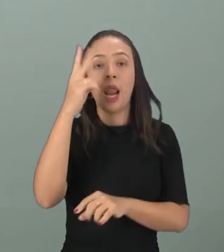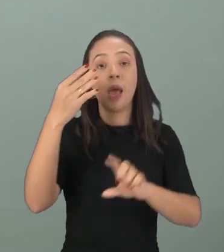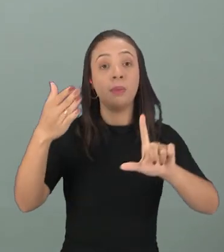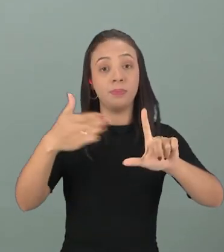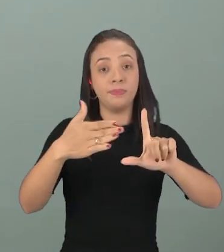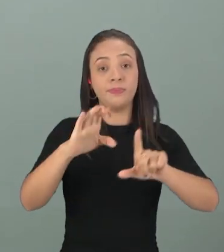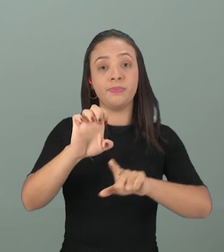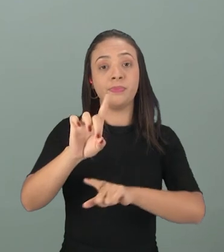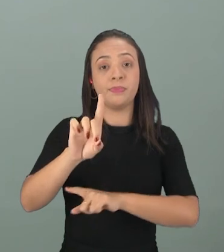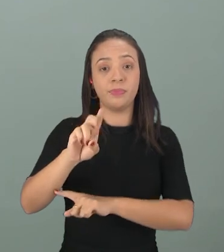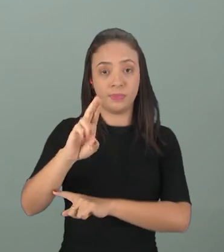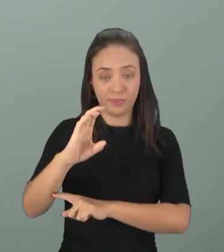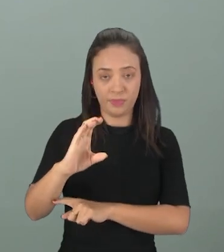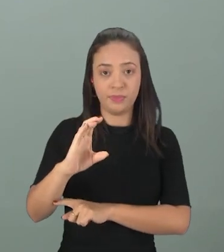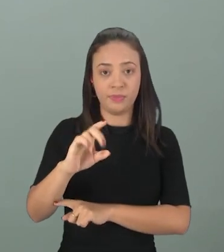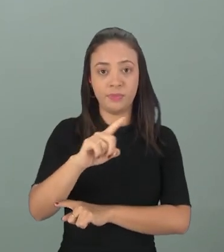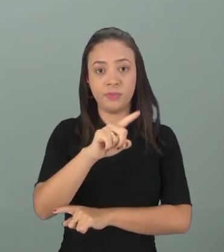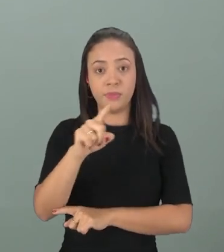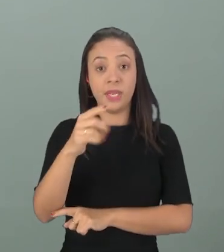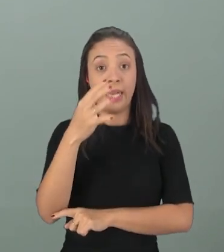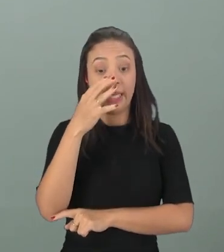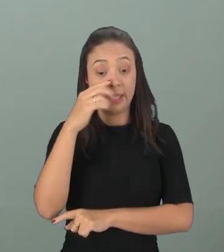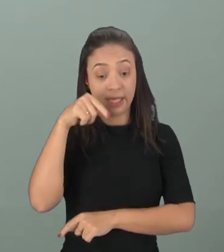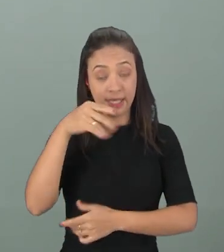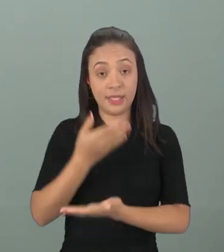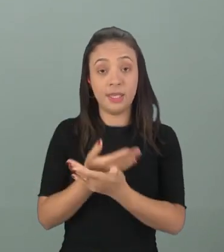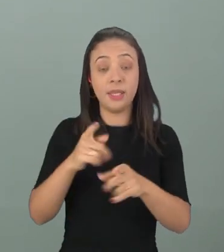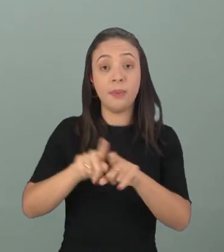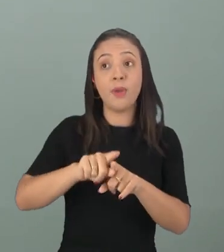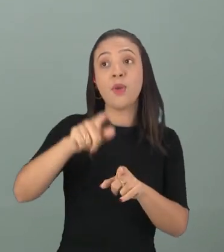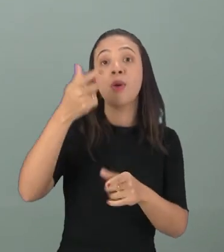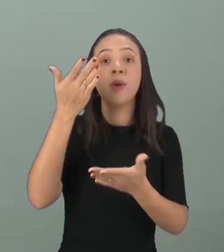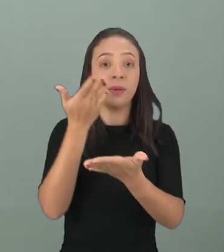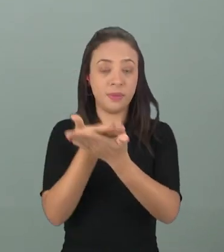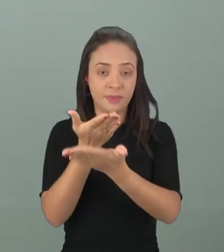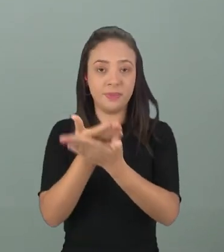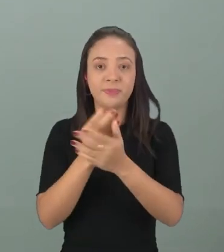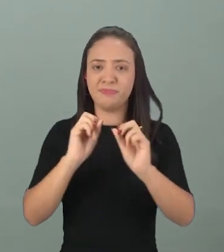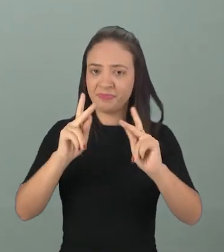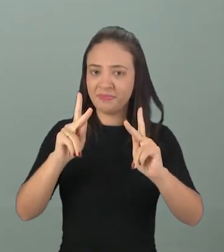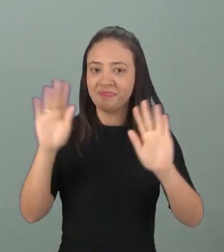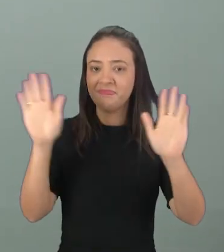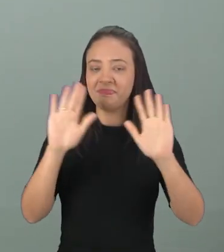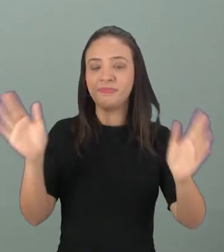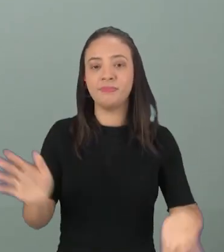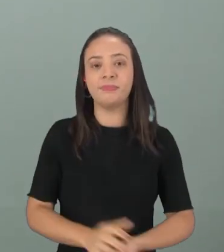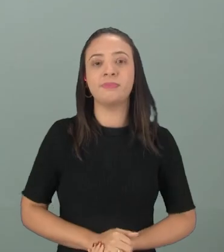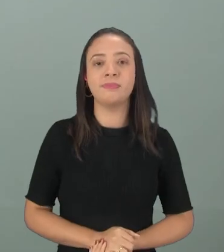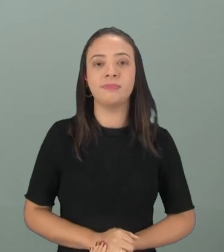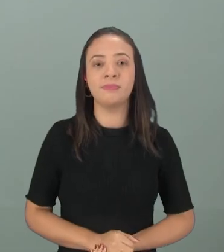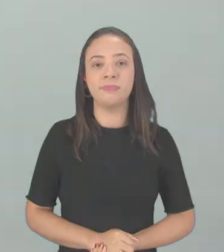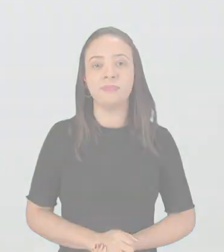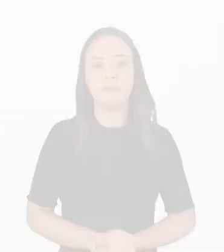esqueça de acessar a plataforma Eduque, para você ter acesso a essa aula e muitas outras lá. Tá bom? Tchau, tchau.